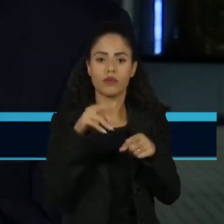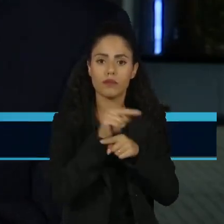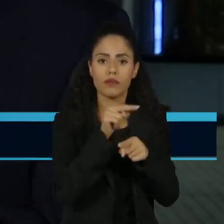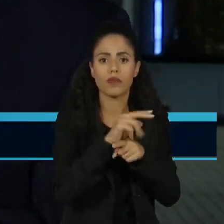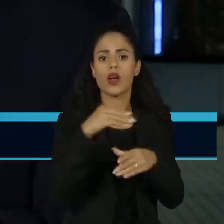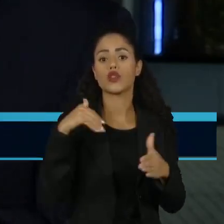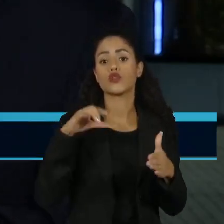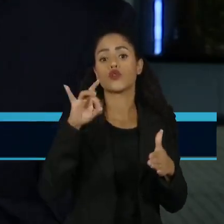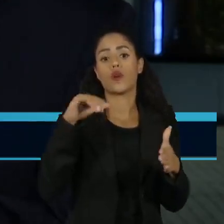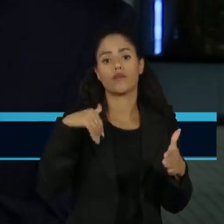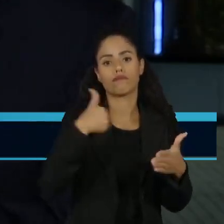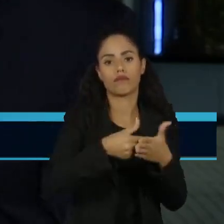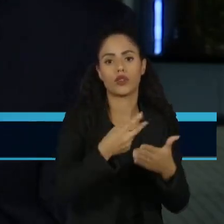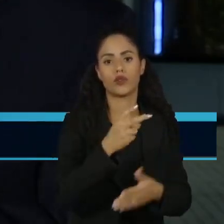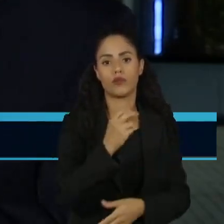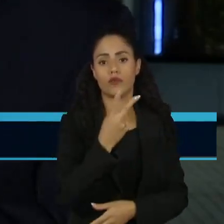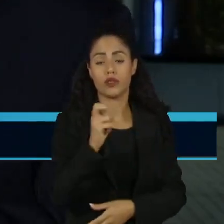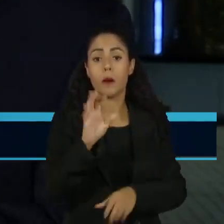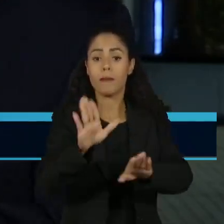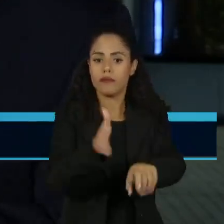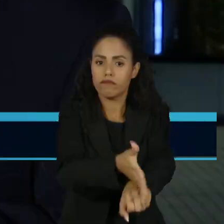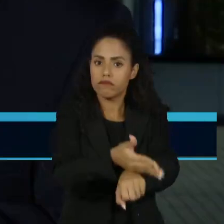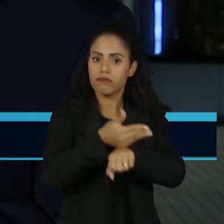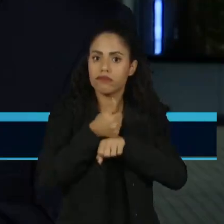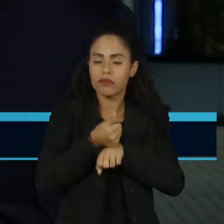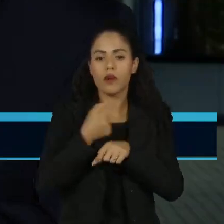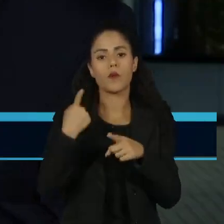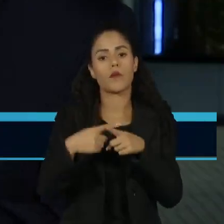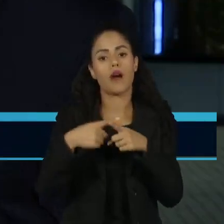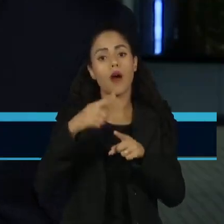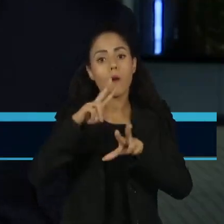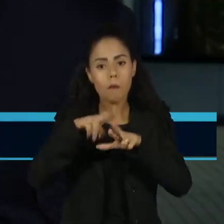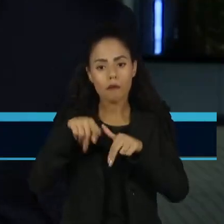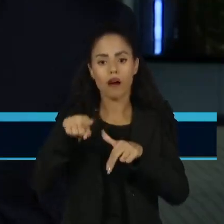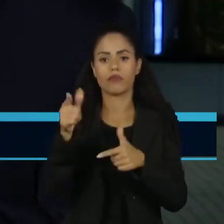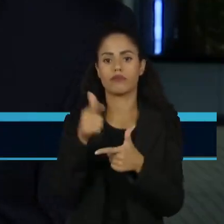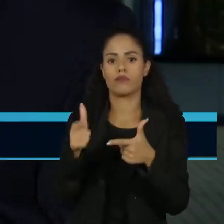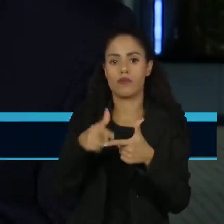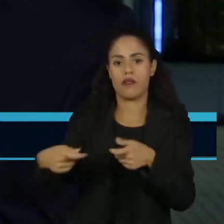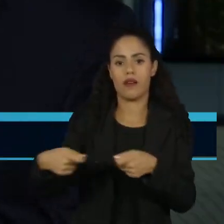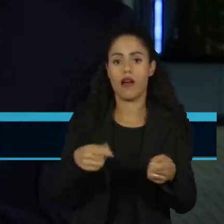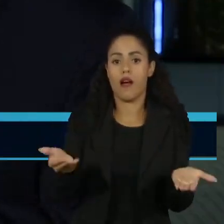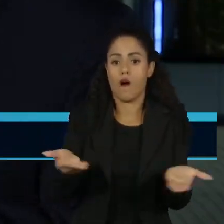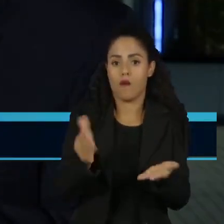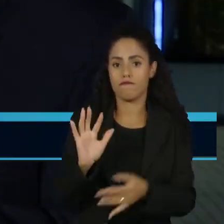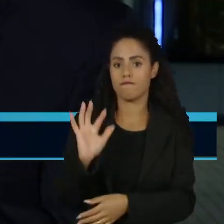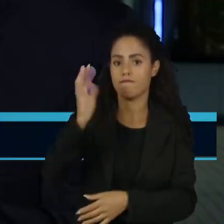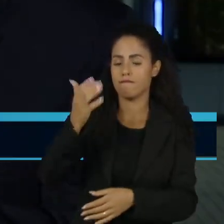2025, mas foi antecipada como resposta à atual conjuntura geopolítica.